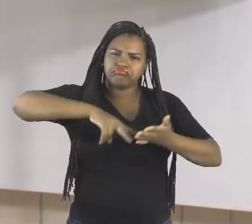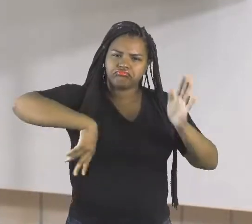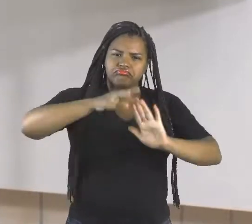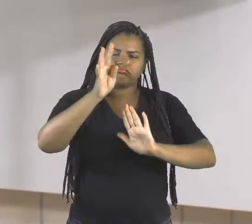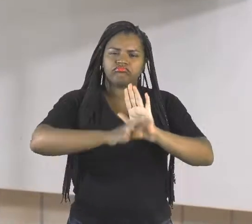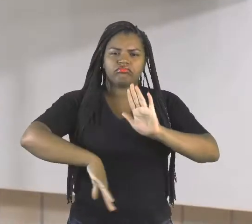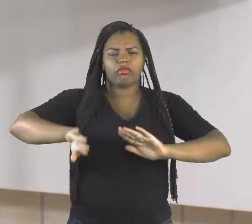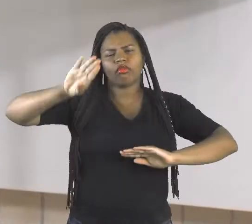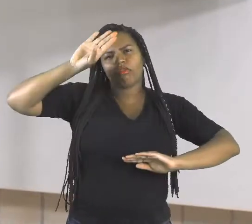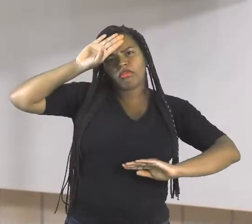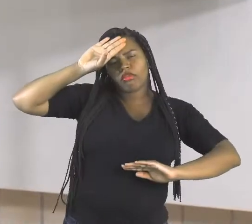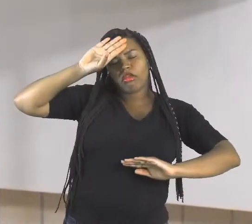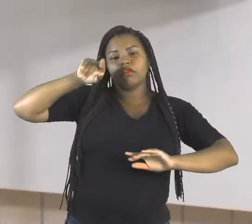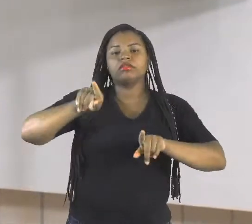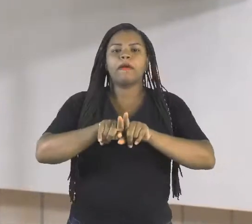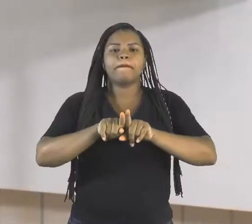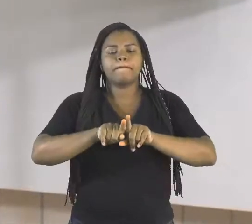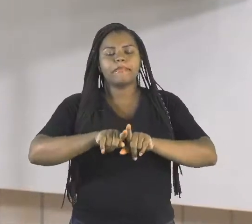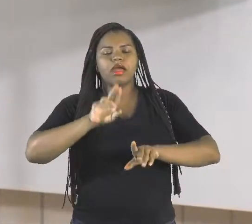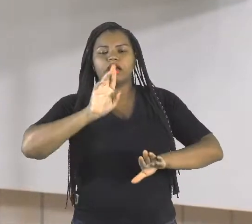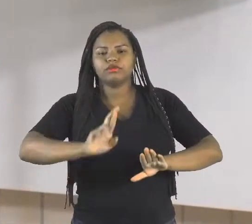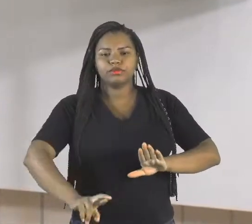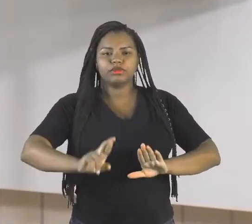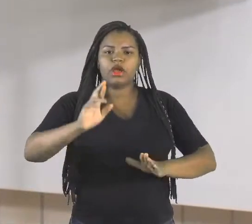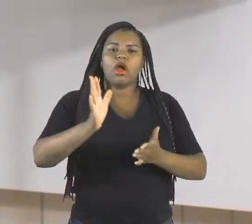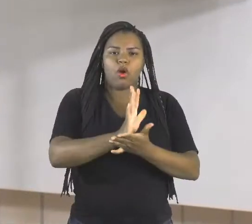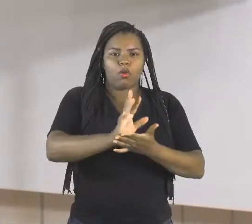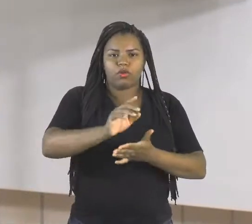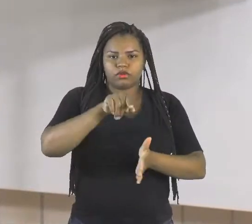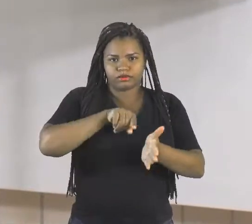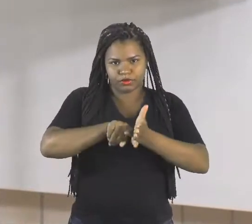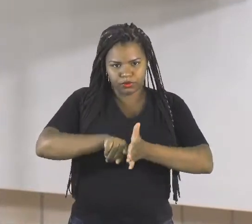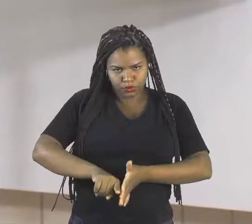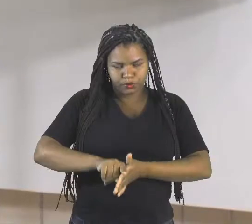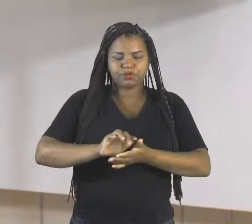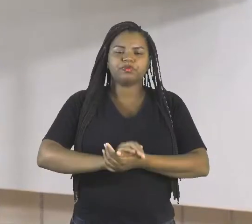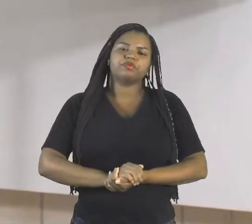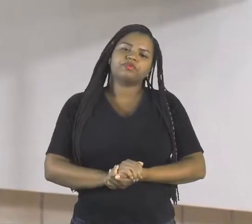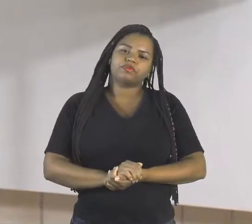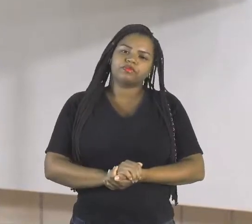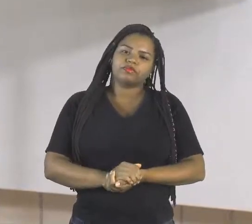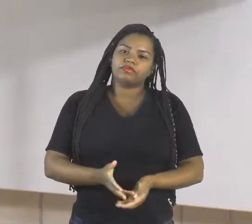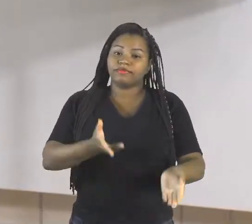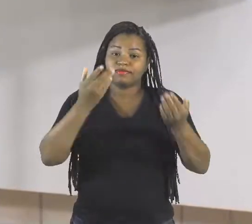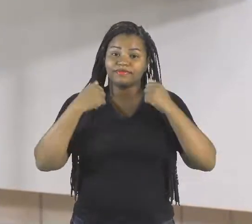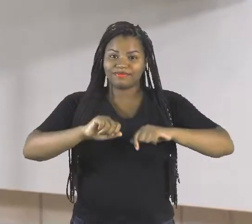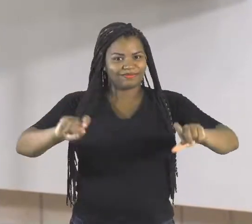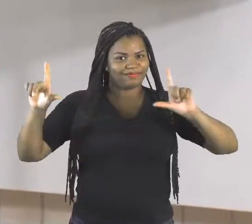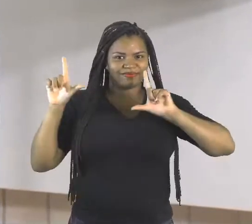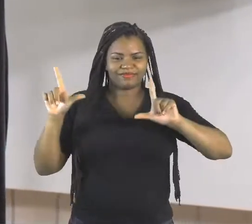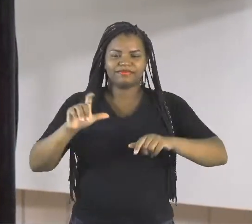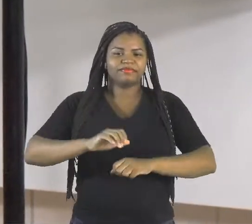dramático e responder também algumas questões. Então vamos lá ao slide,